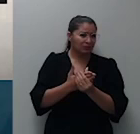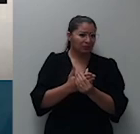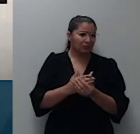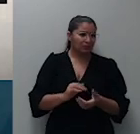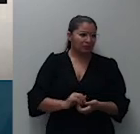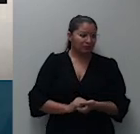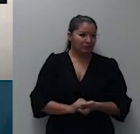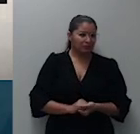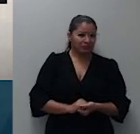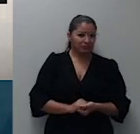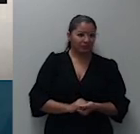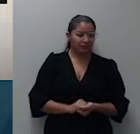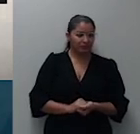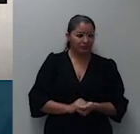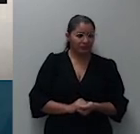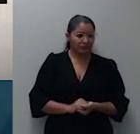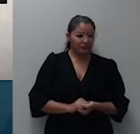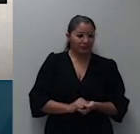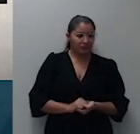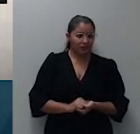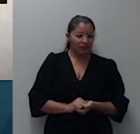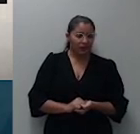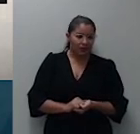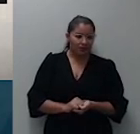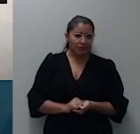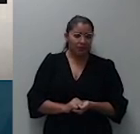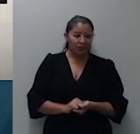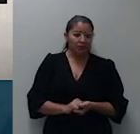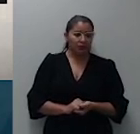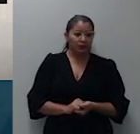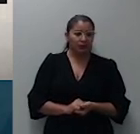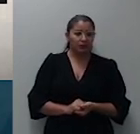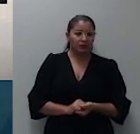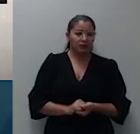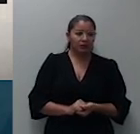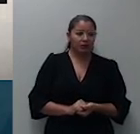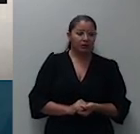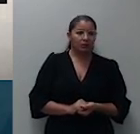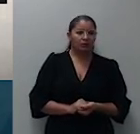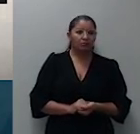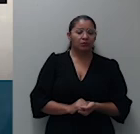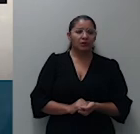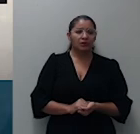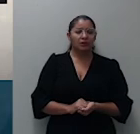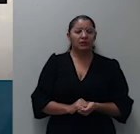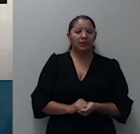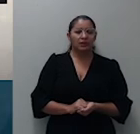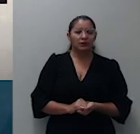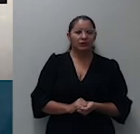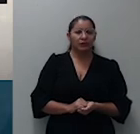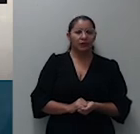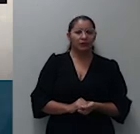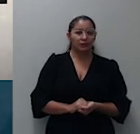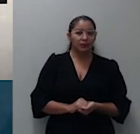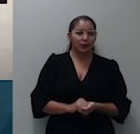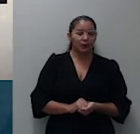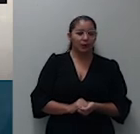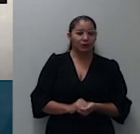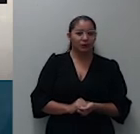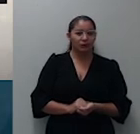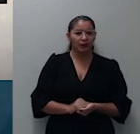ao ministro Antônio Carlos Ferreira para que sua excelência aprecie a petição